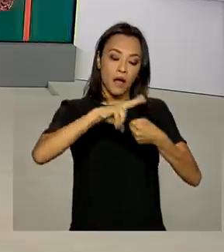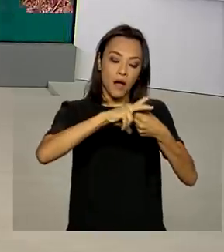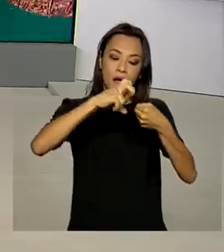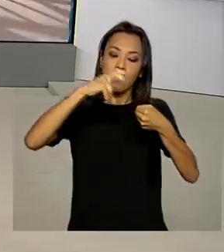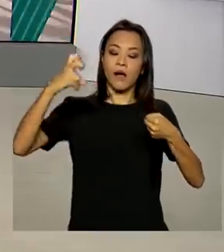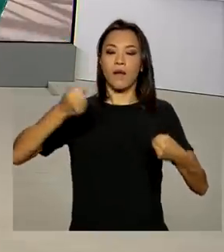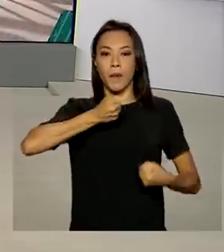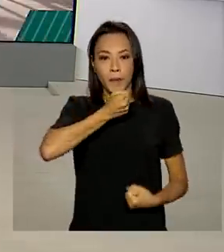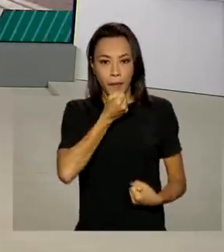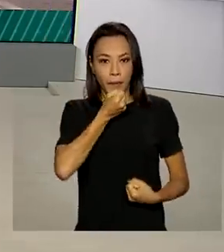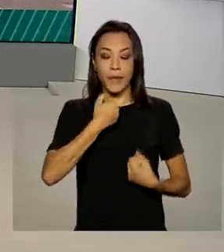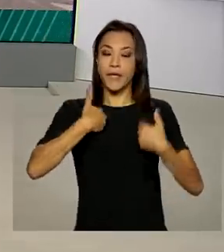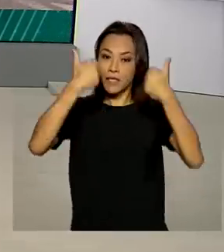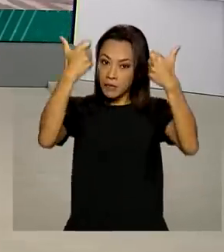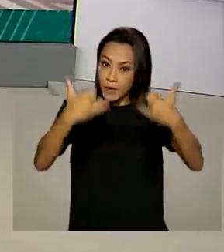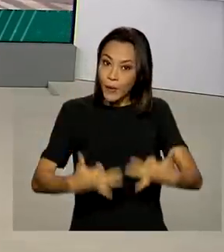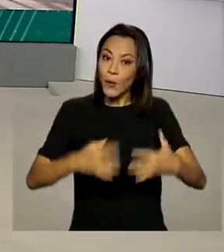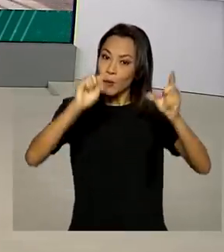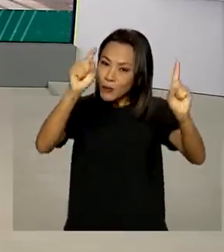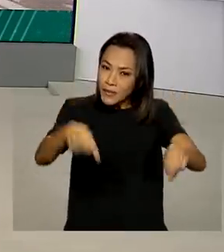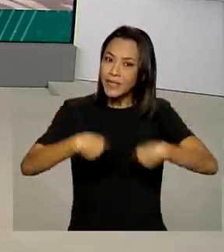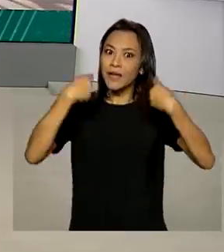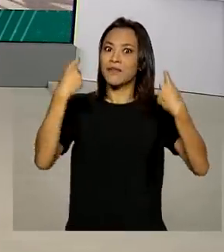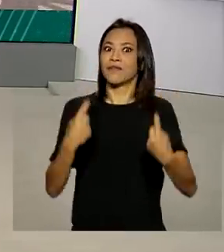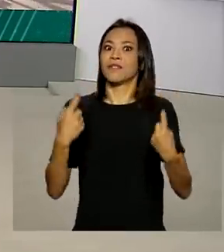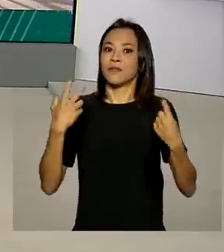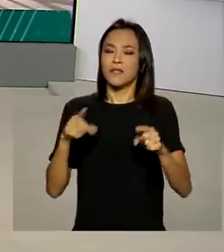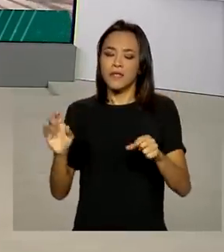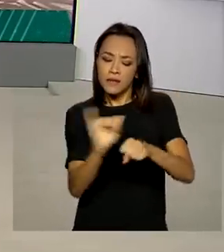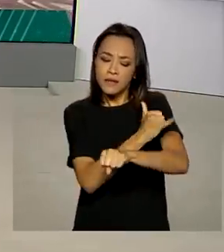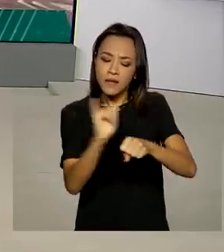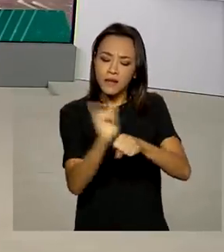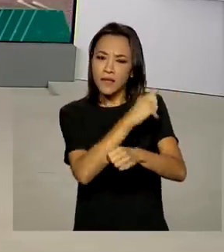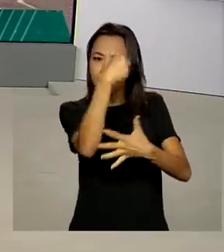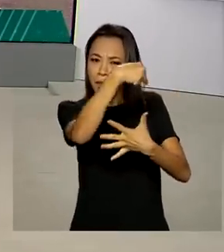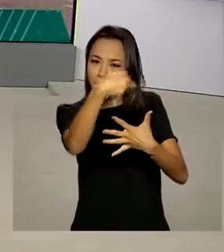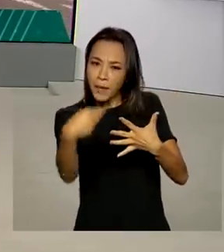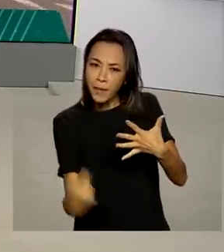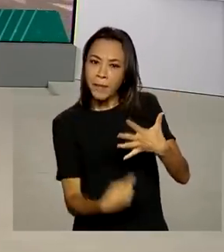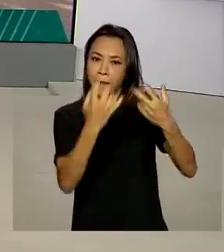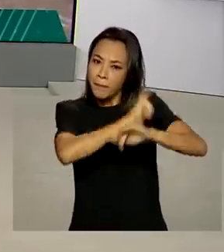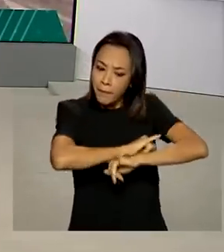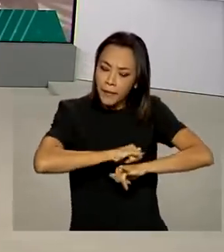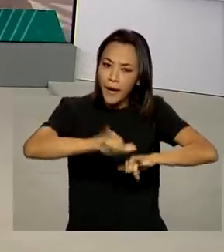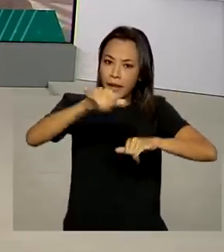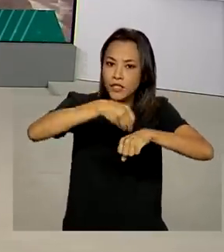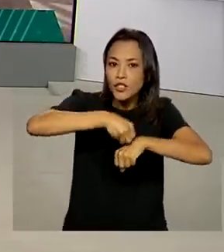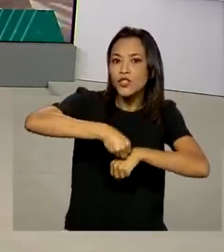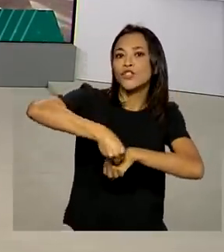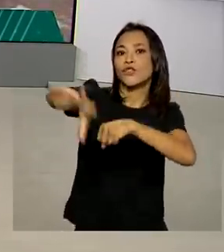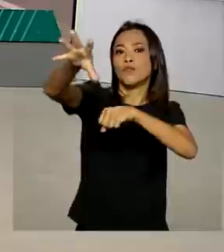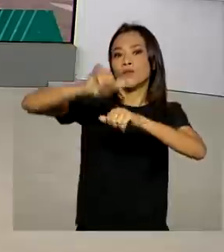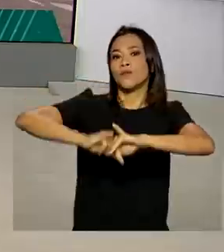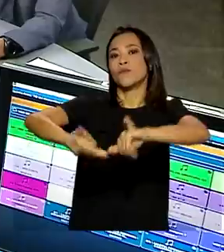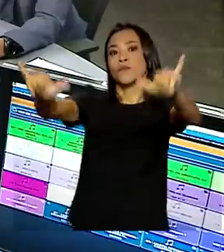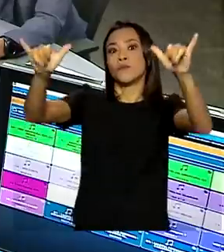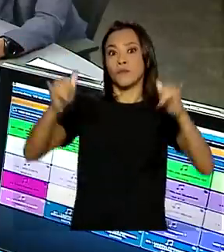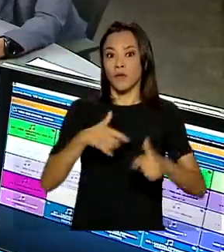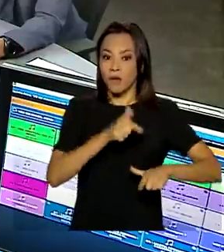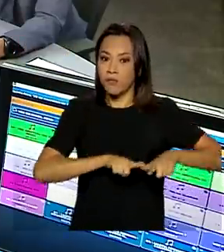e falou sobre os desafios da pasta e as estratégias para divulgar os atos do governo pelo interior do país.